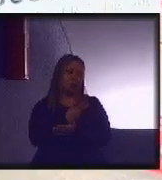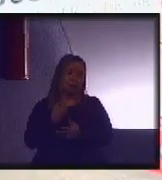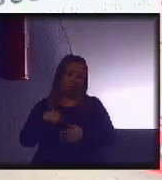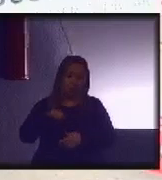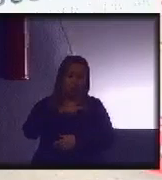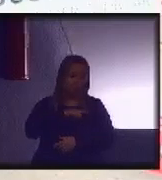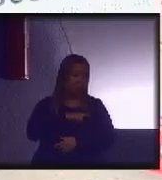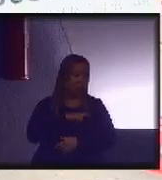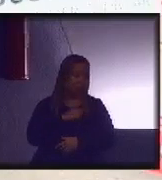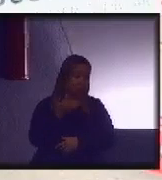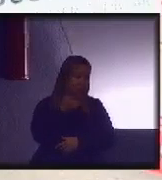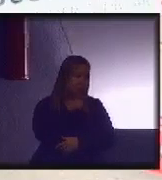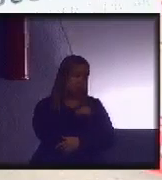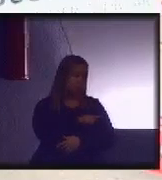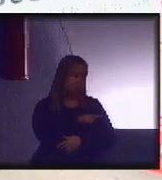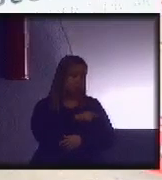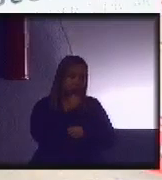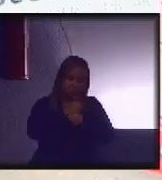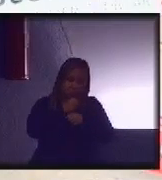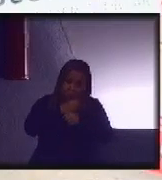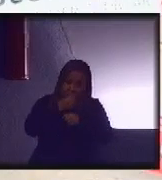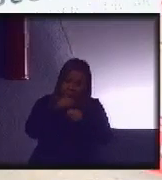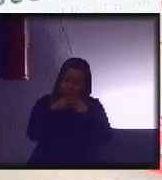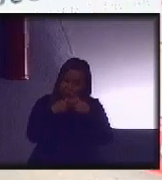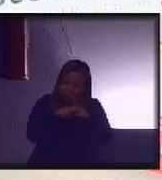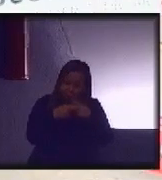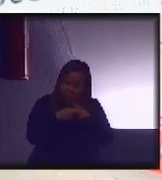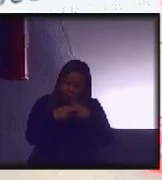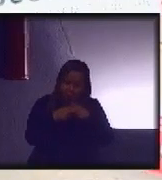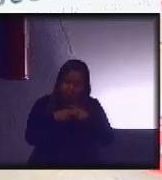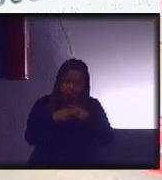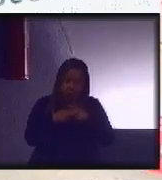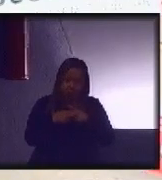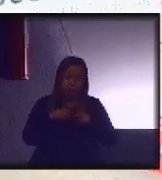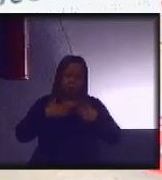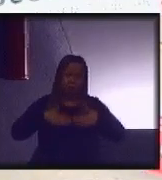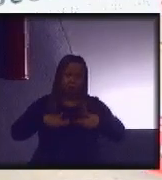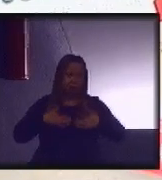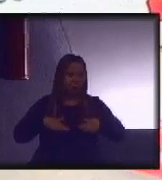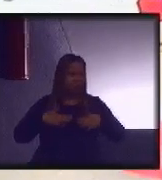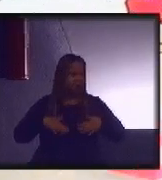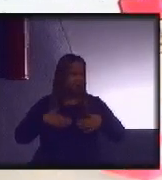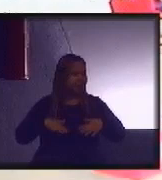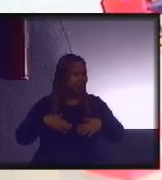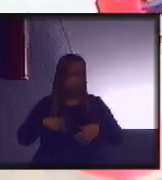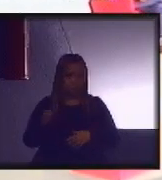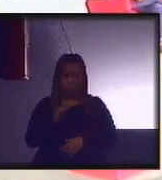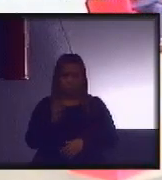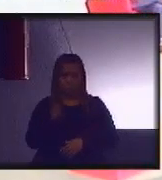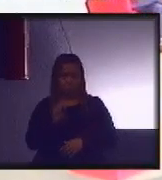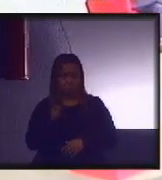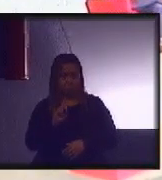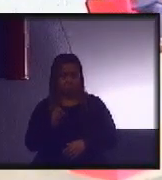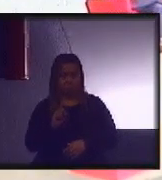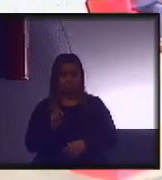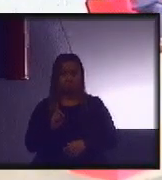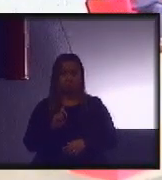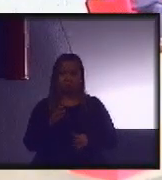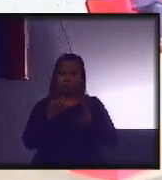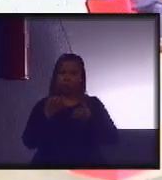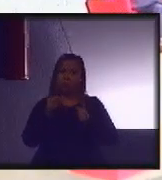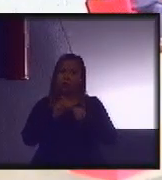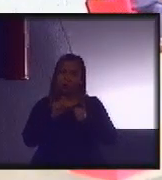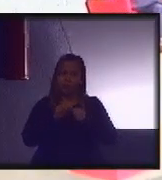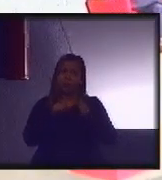consegue construir a resiliência de que forma? Não se negando a fazer as